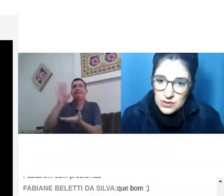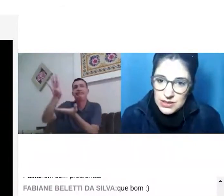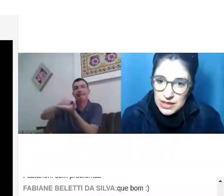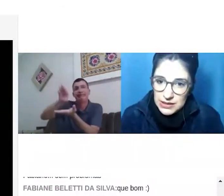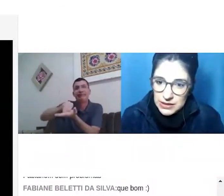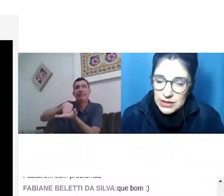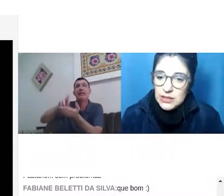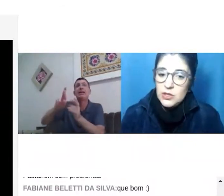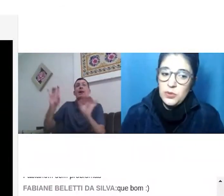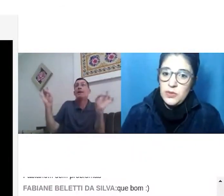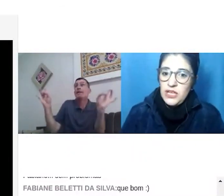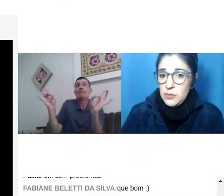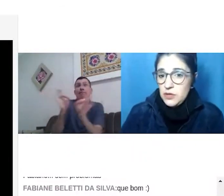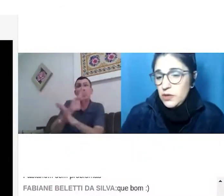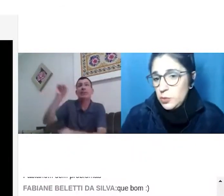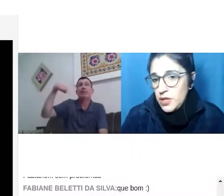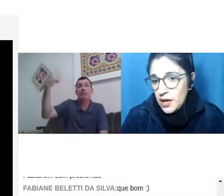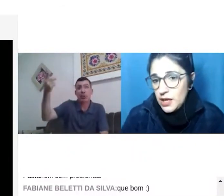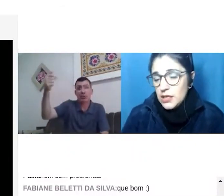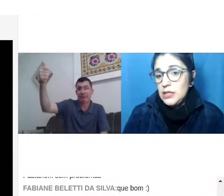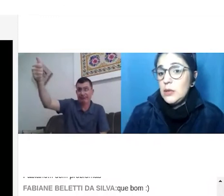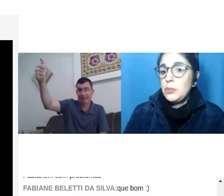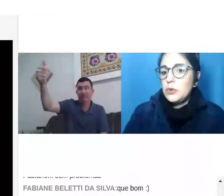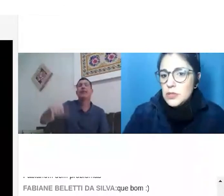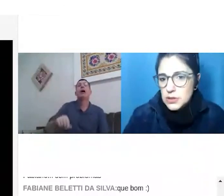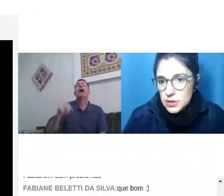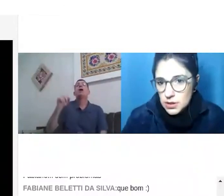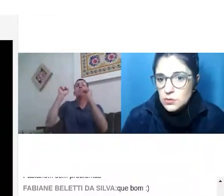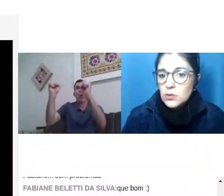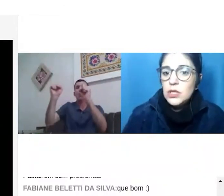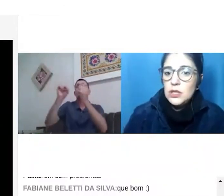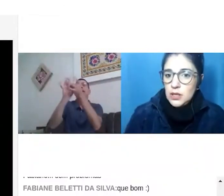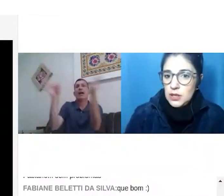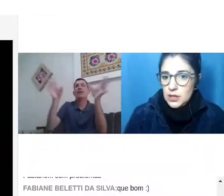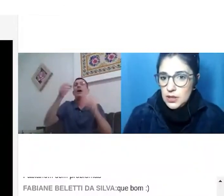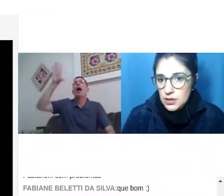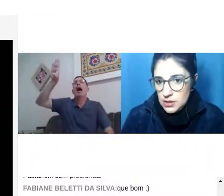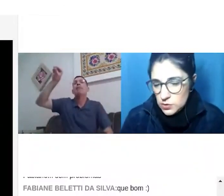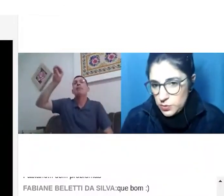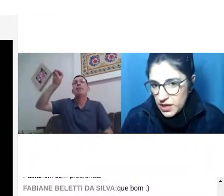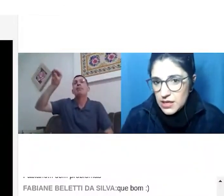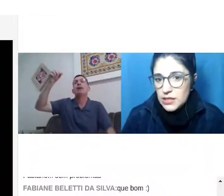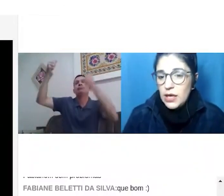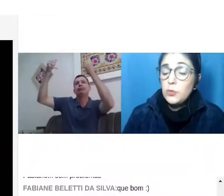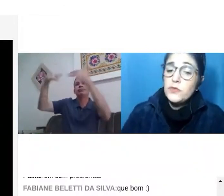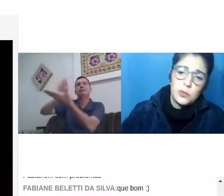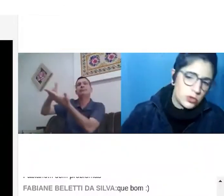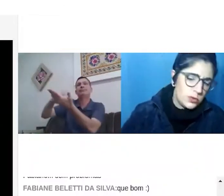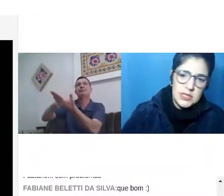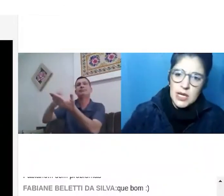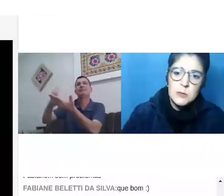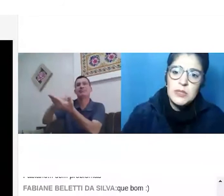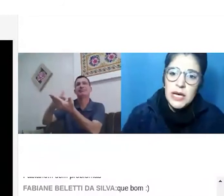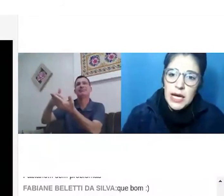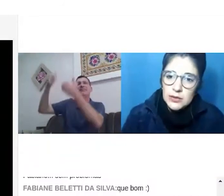surdo que está ali então ele primeiro vai copiar e depois então que eles copiarem o professor pode